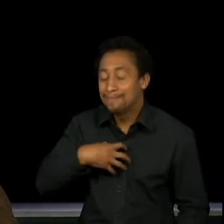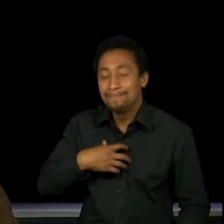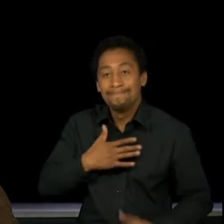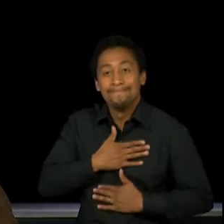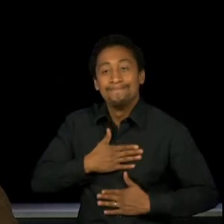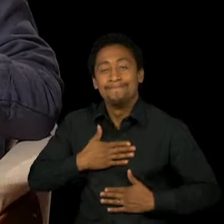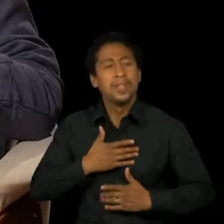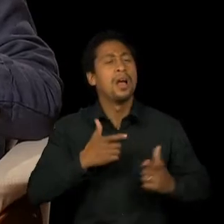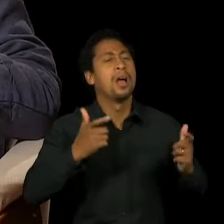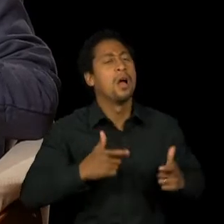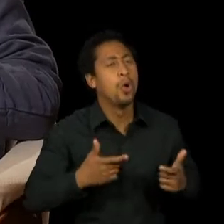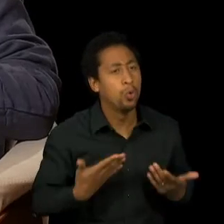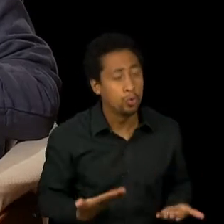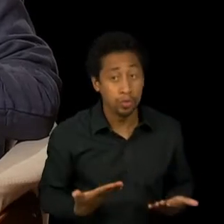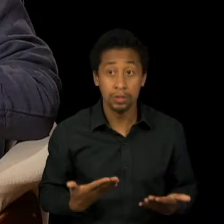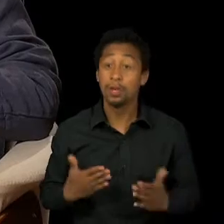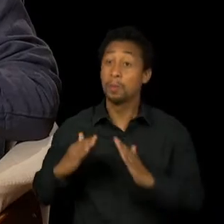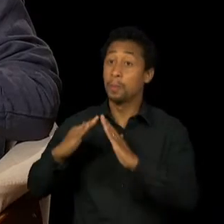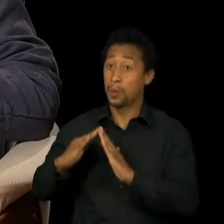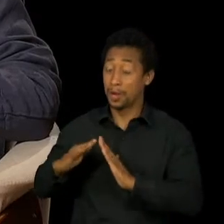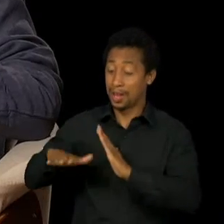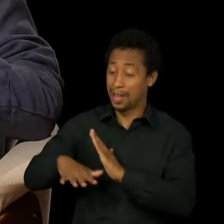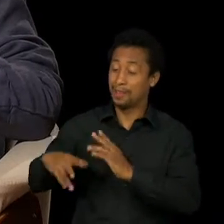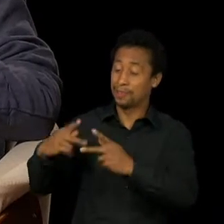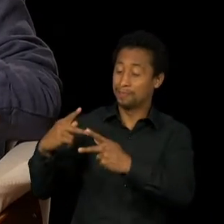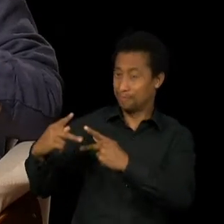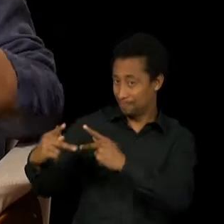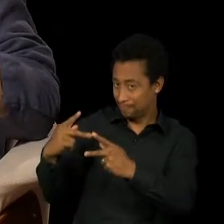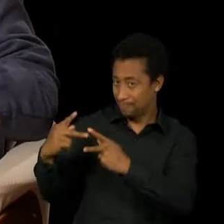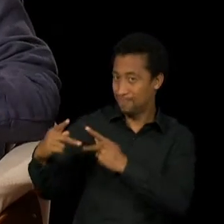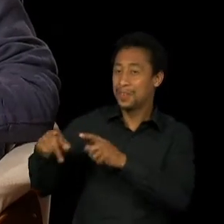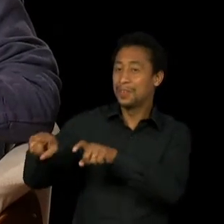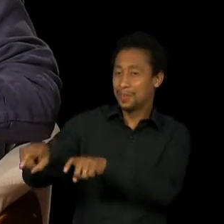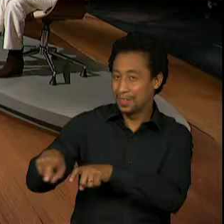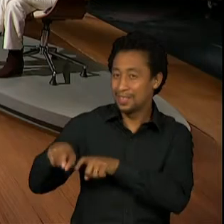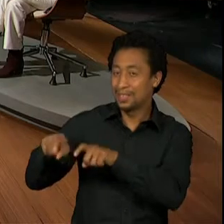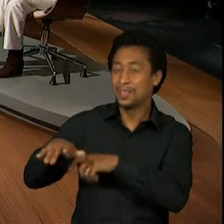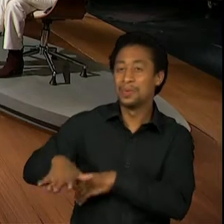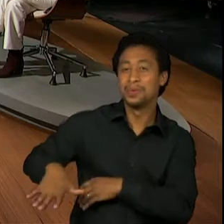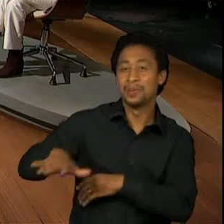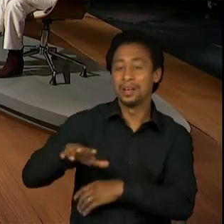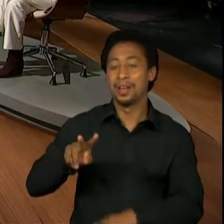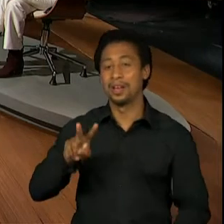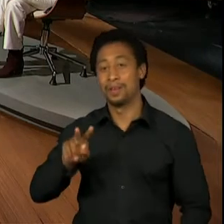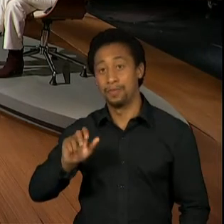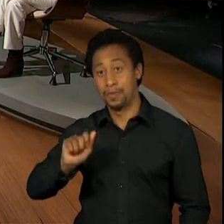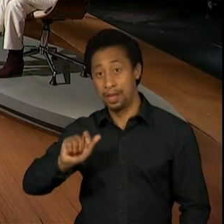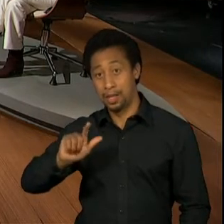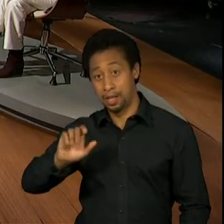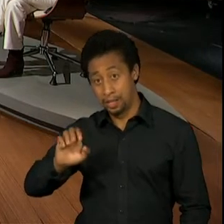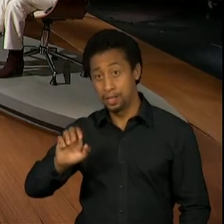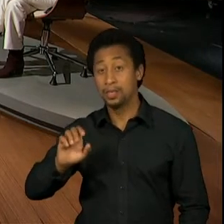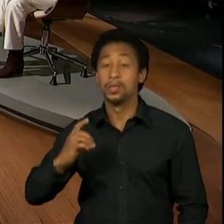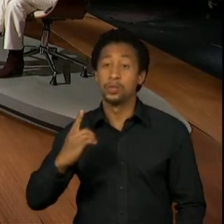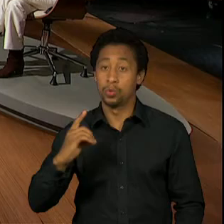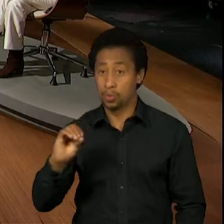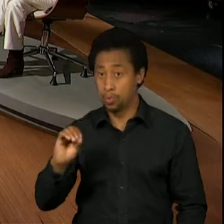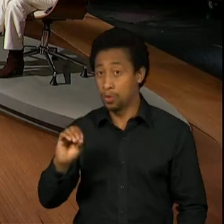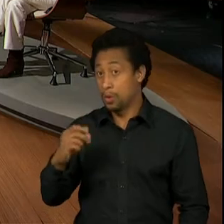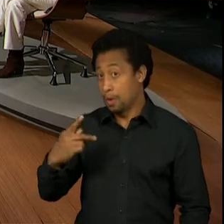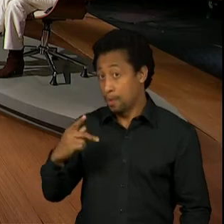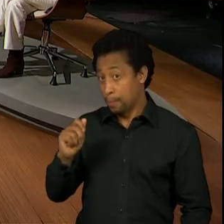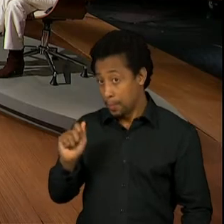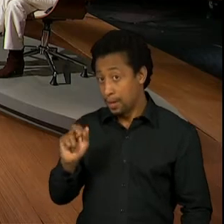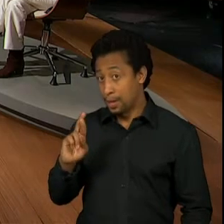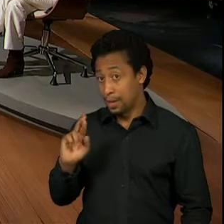fazenda em São José dos Campos e Caçapava, no Vale do Paraíba. Então, a gente ficava muito lá. E acho que foi uma... realmente foi uma